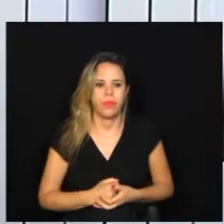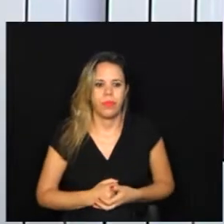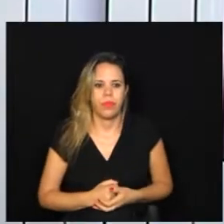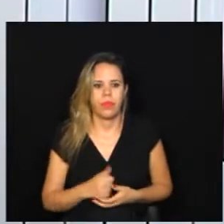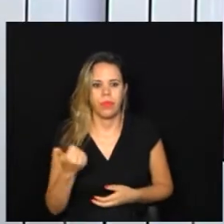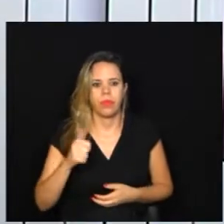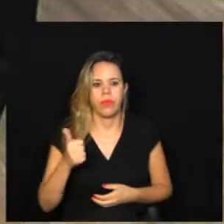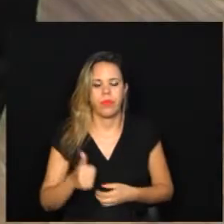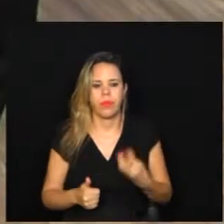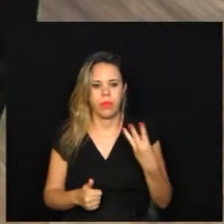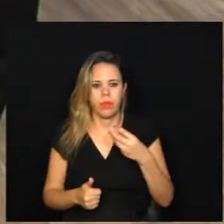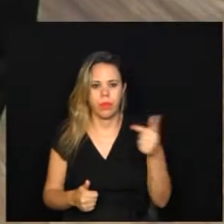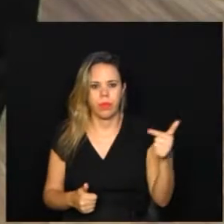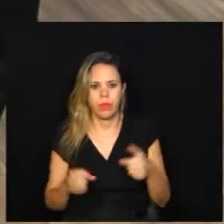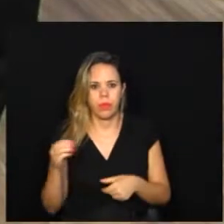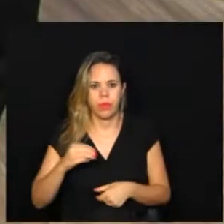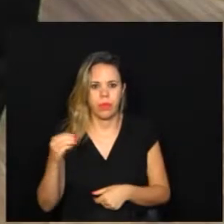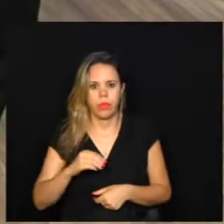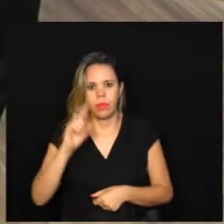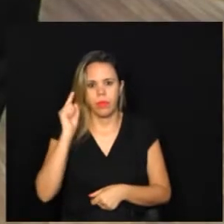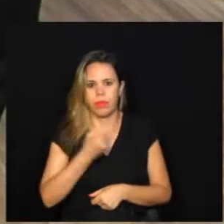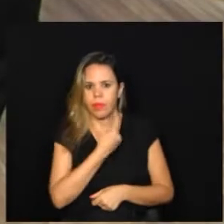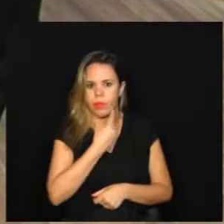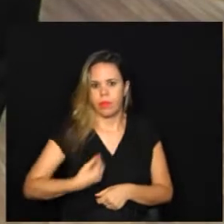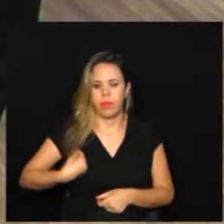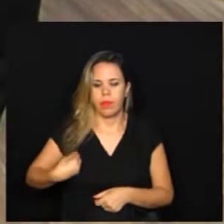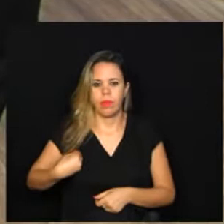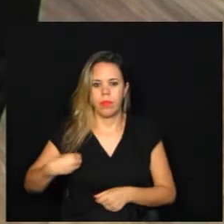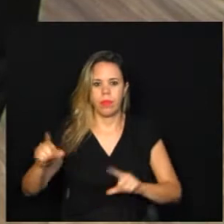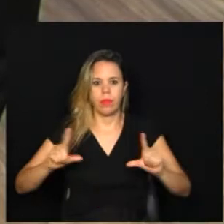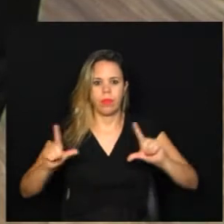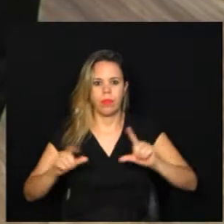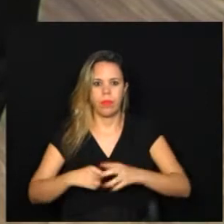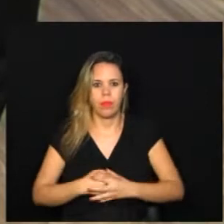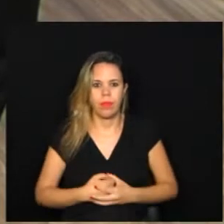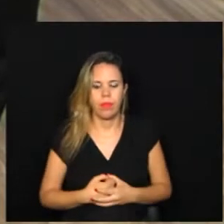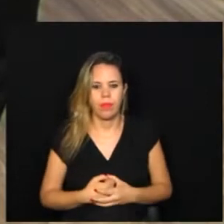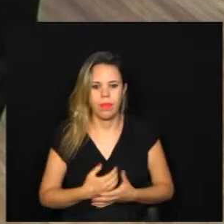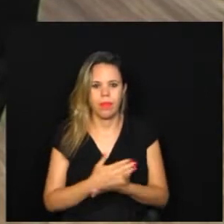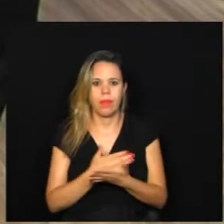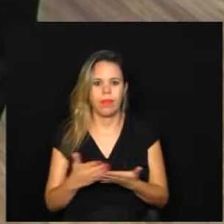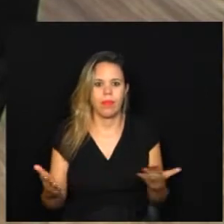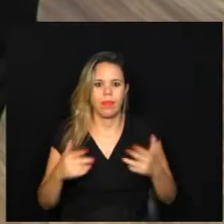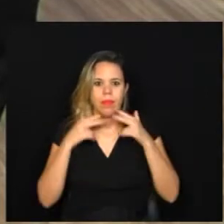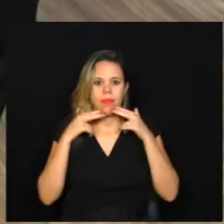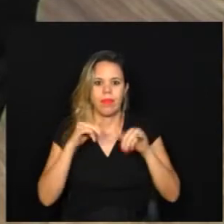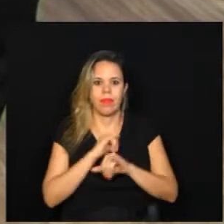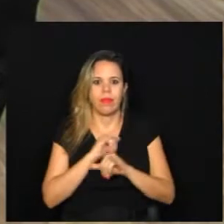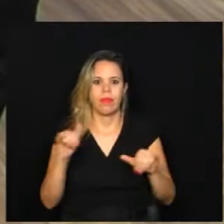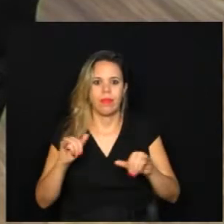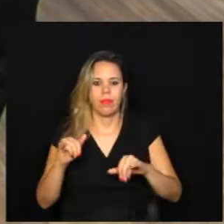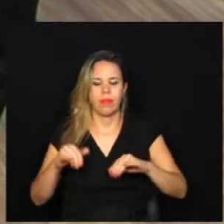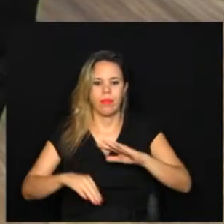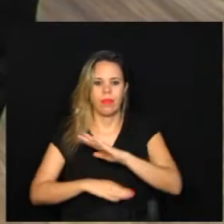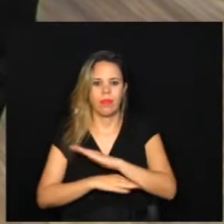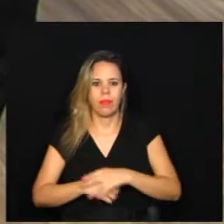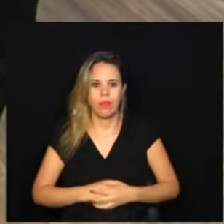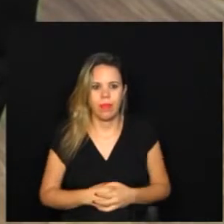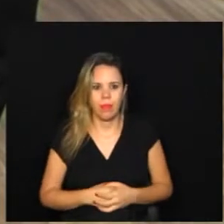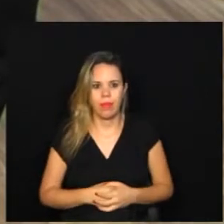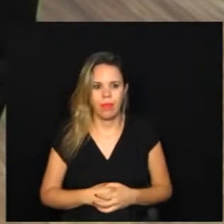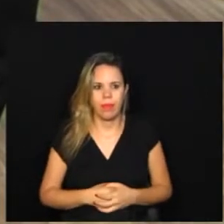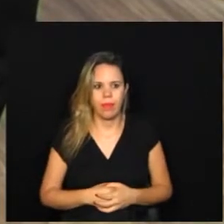11 horas e 32 minutos, a Mirna Abreu está aqui nos nossos estúdios, vamos começar com as notícias do Legislativo,